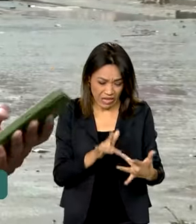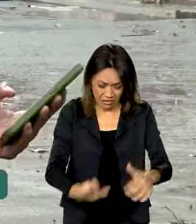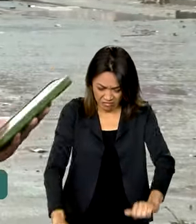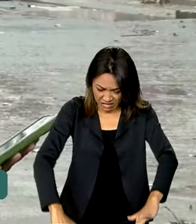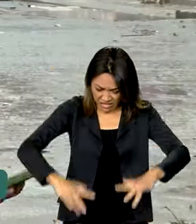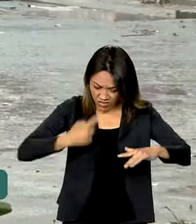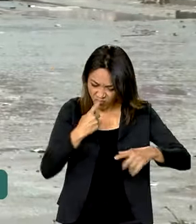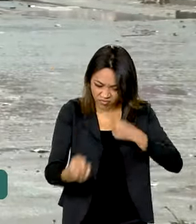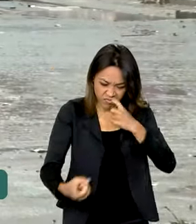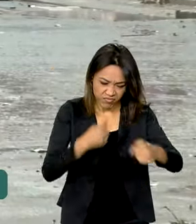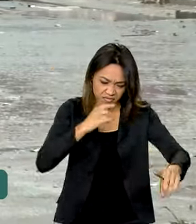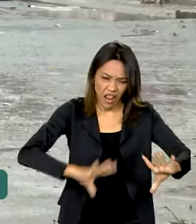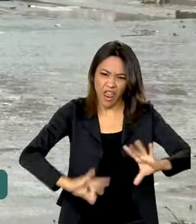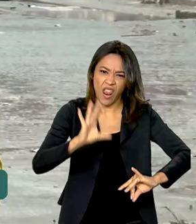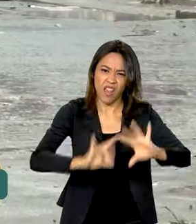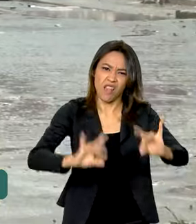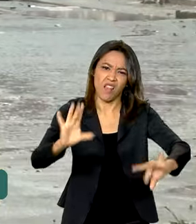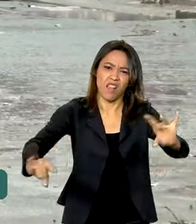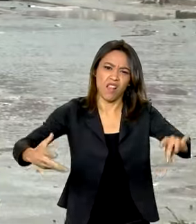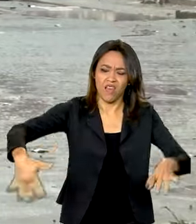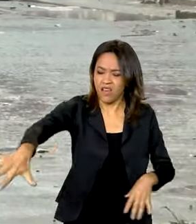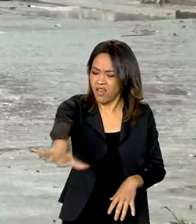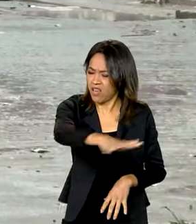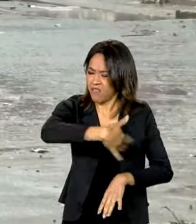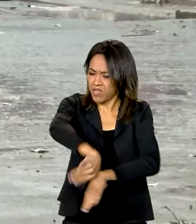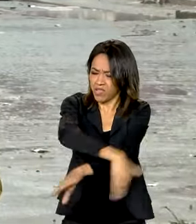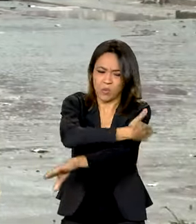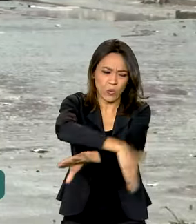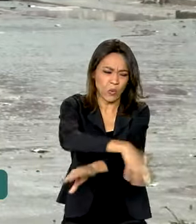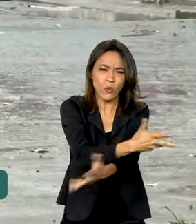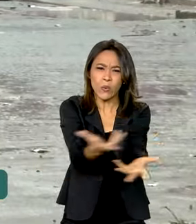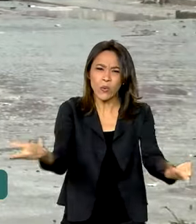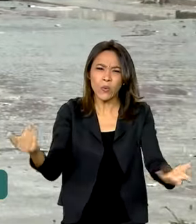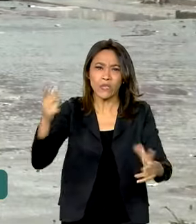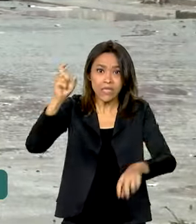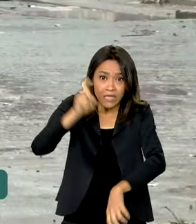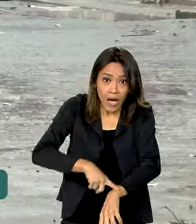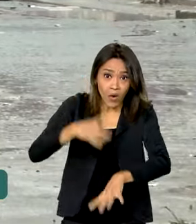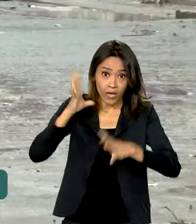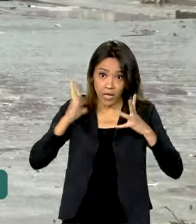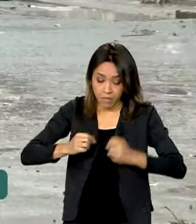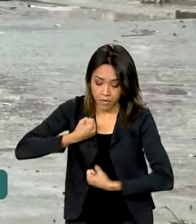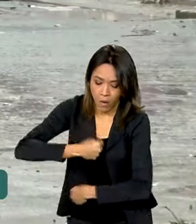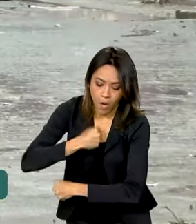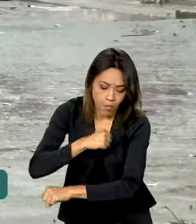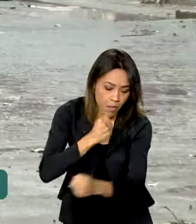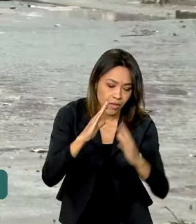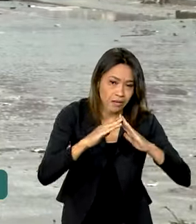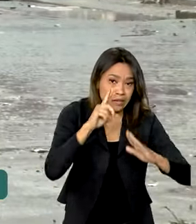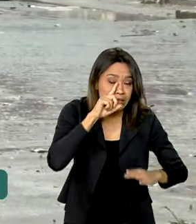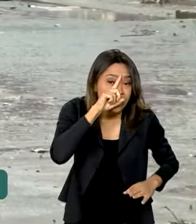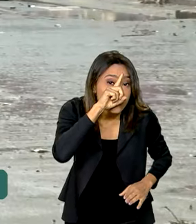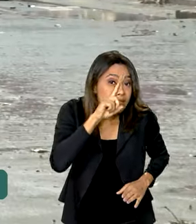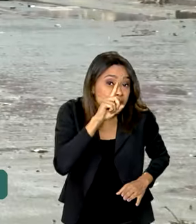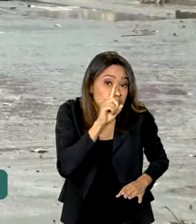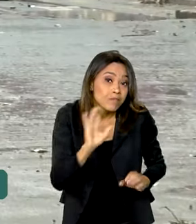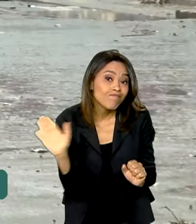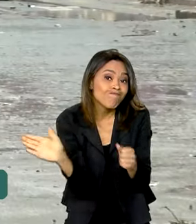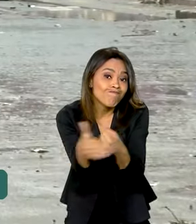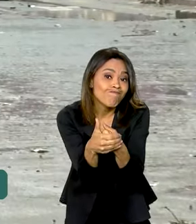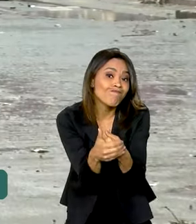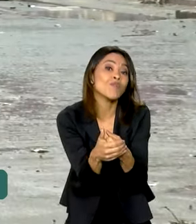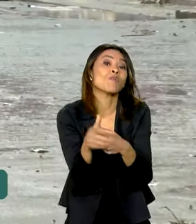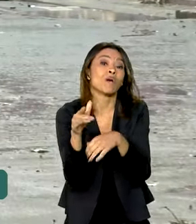aparecer. Com essa lama toda, que fica nas ruas, na hora da limpeza das casas, um risco invisível é a